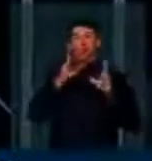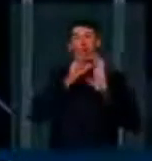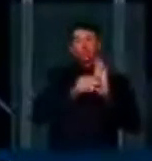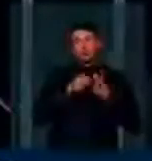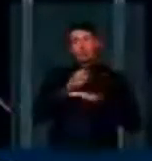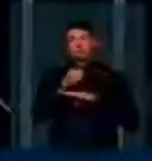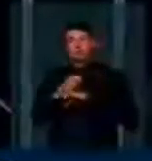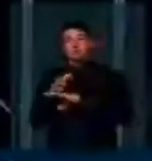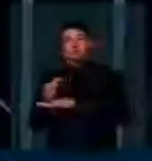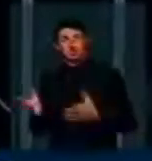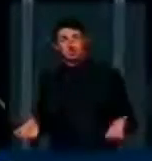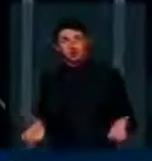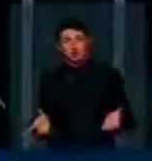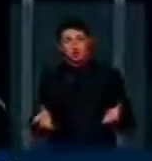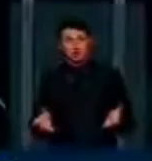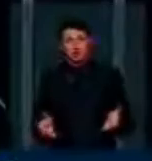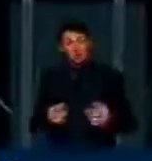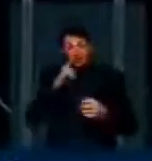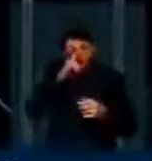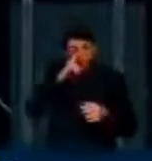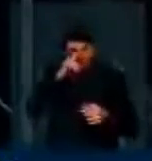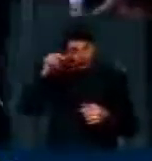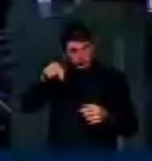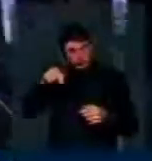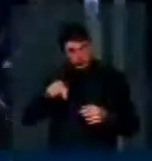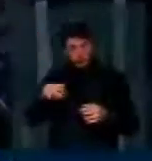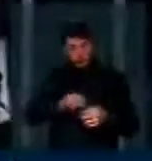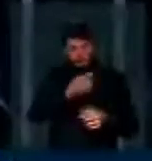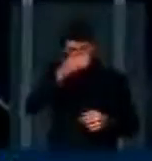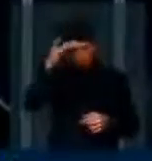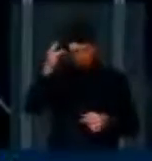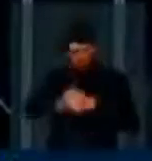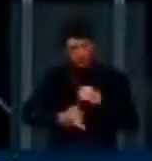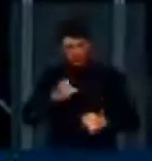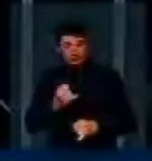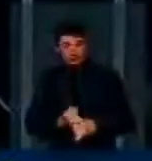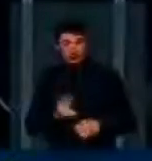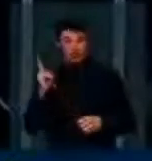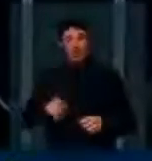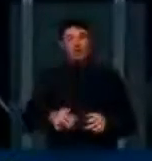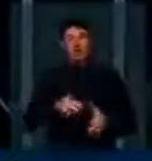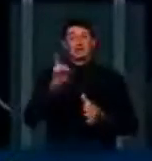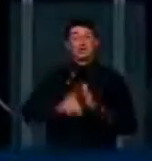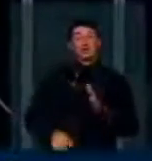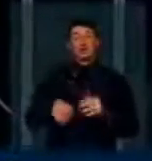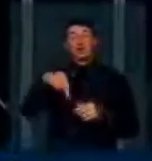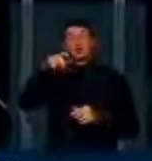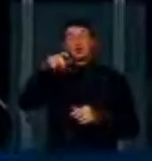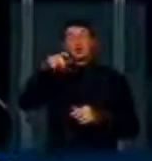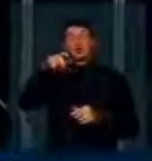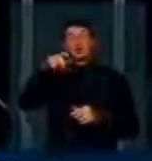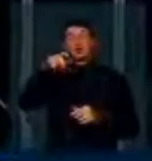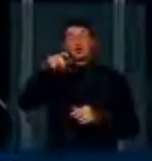acessar. Ou seja, o que coloca em risco a vida do internauta é a rejeição da neutralidade.